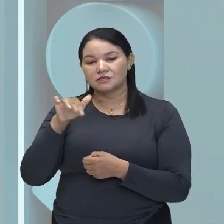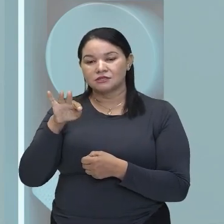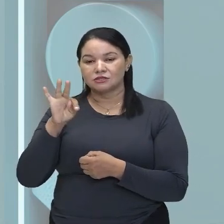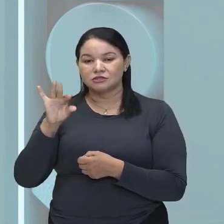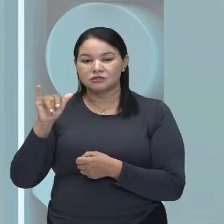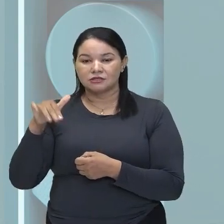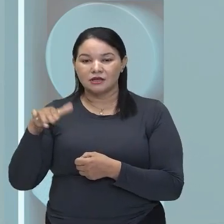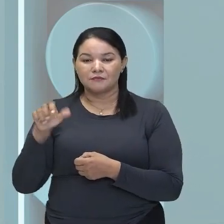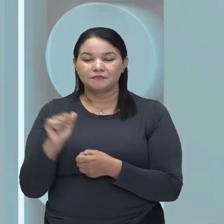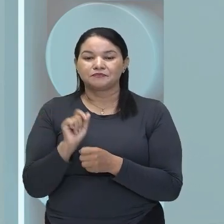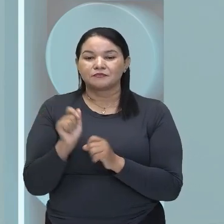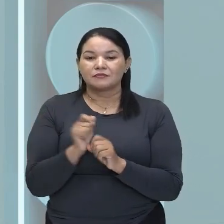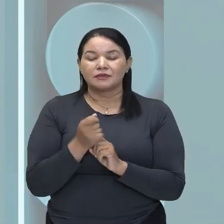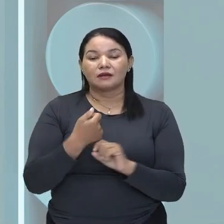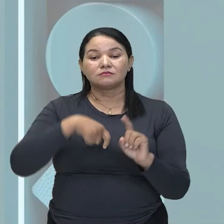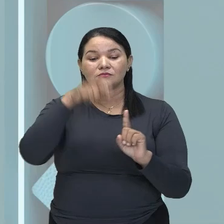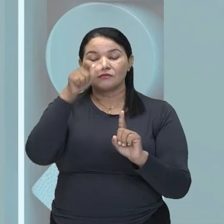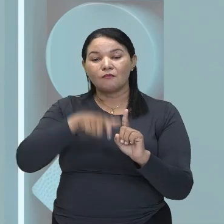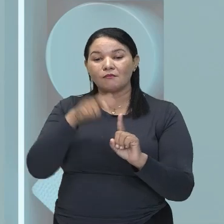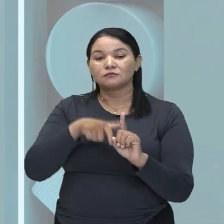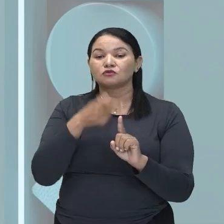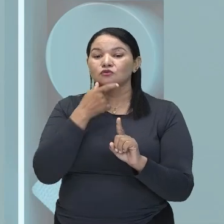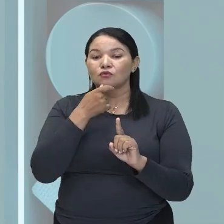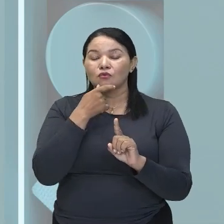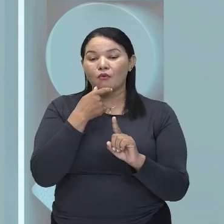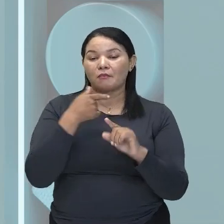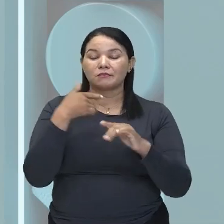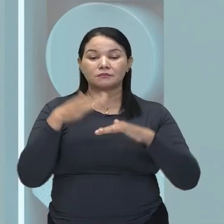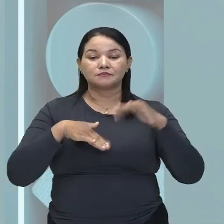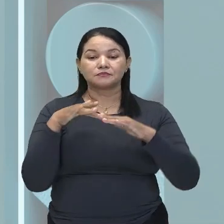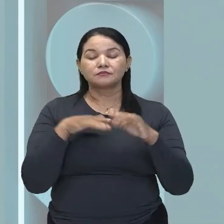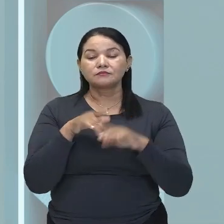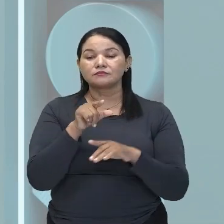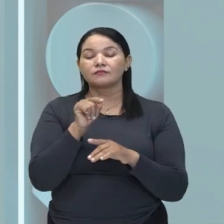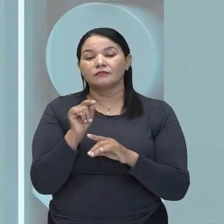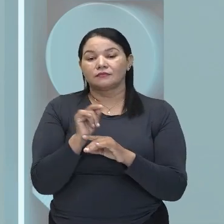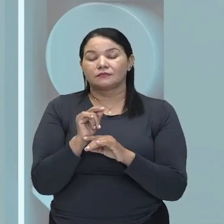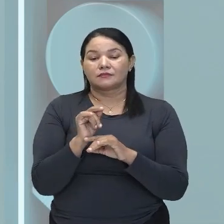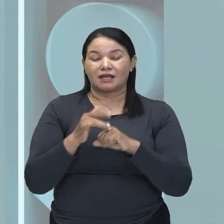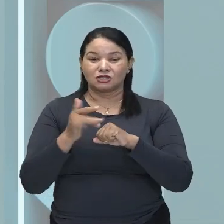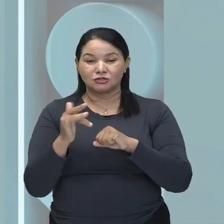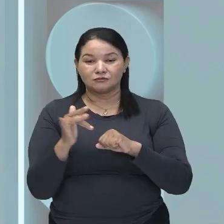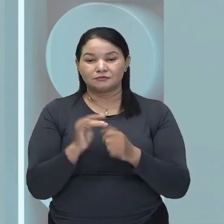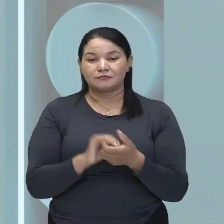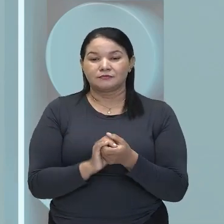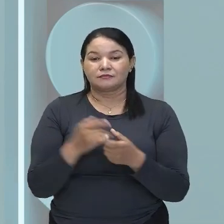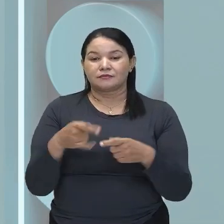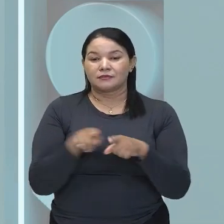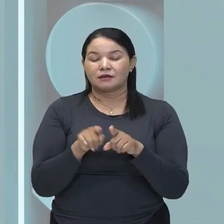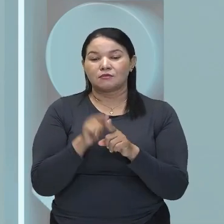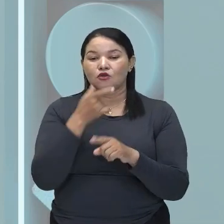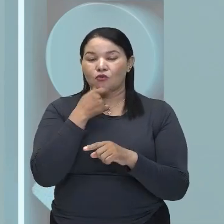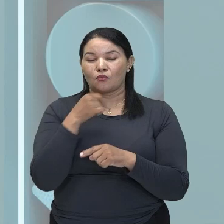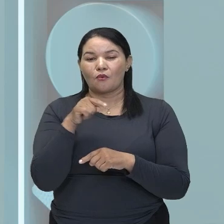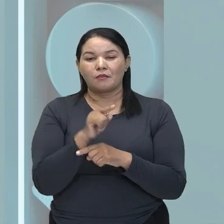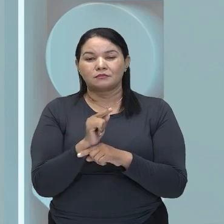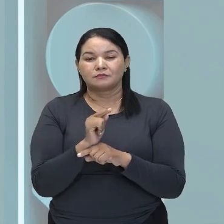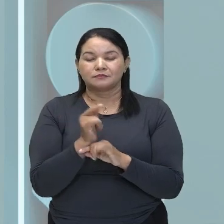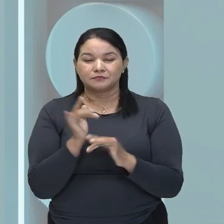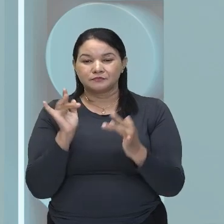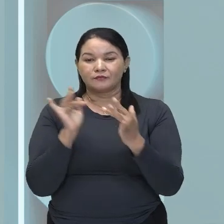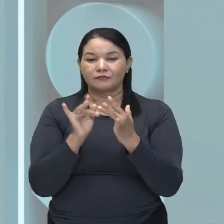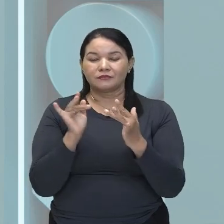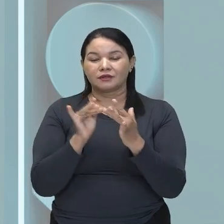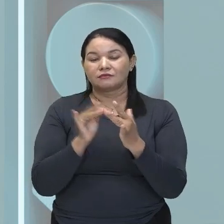central, O Contratador de Diamantes. Aristocrata, Que mantinha um contato de